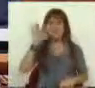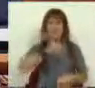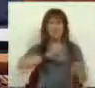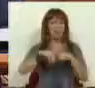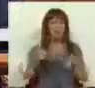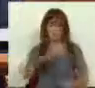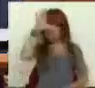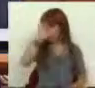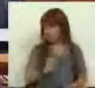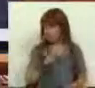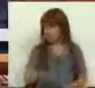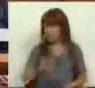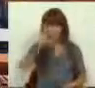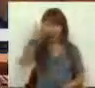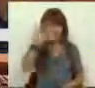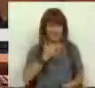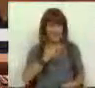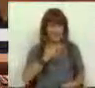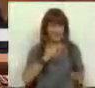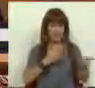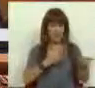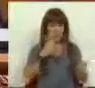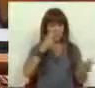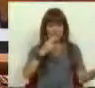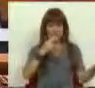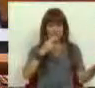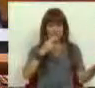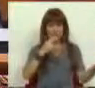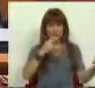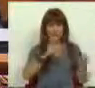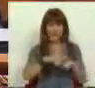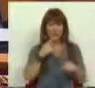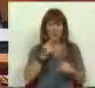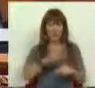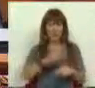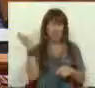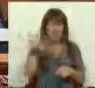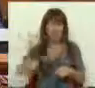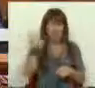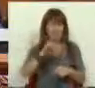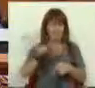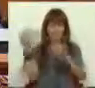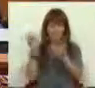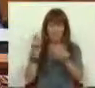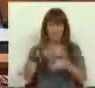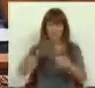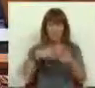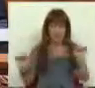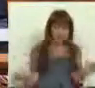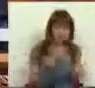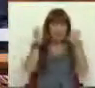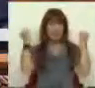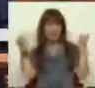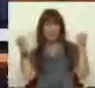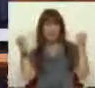Deputados, o Governo do PSD-CDS há muitos meses que está a preparar o plano de